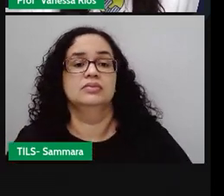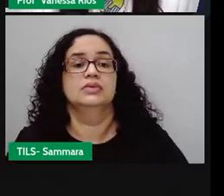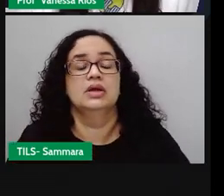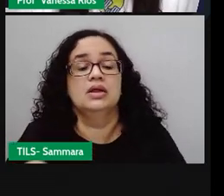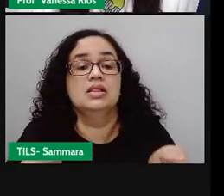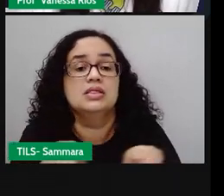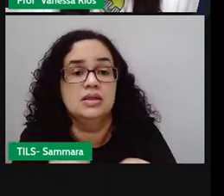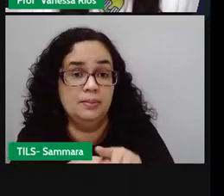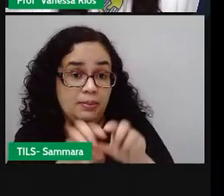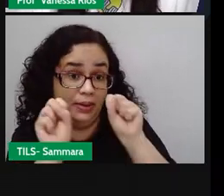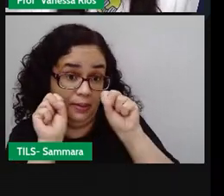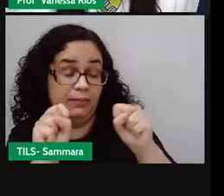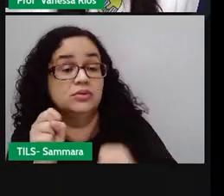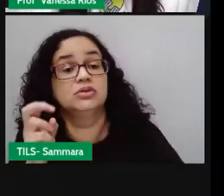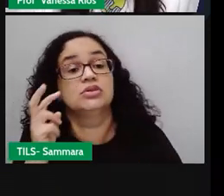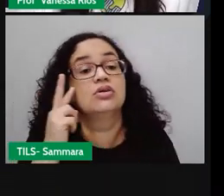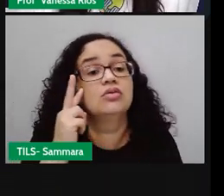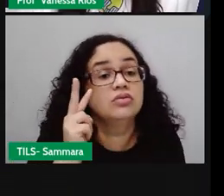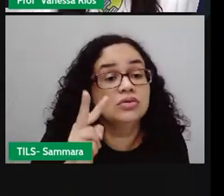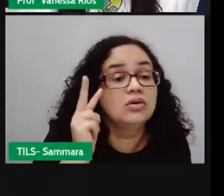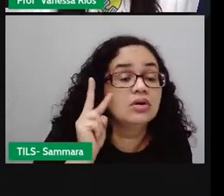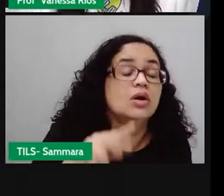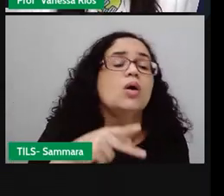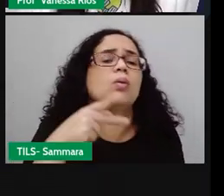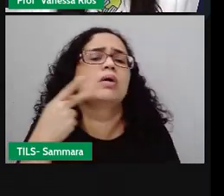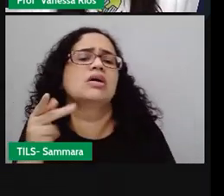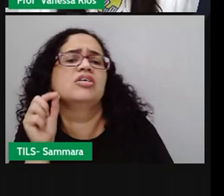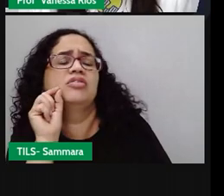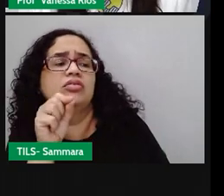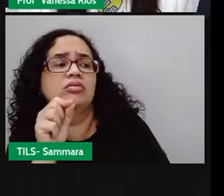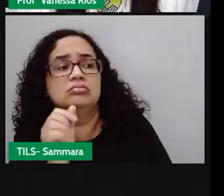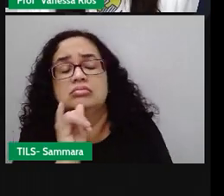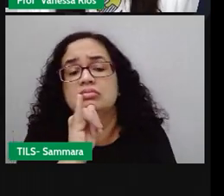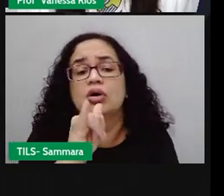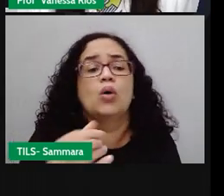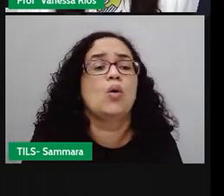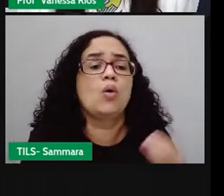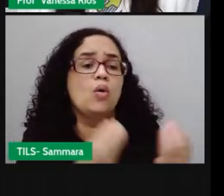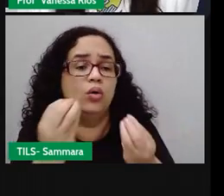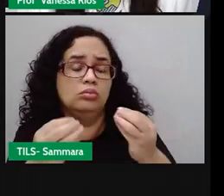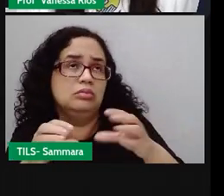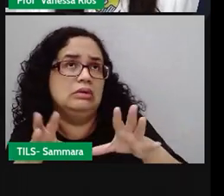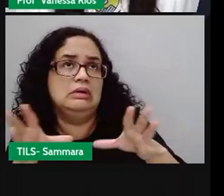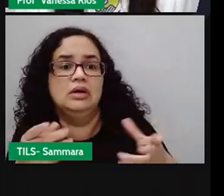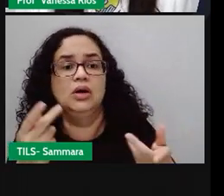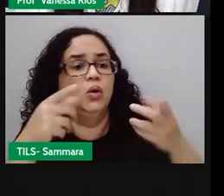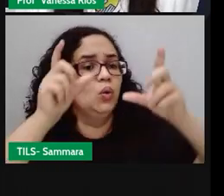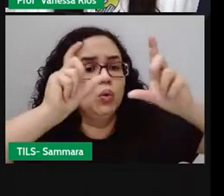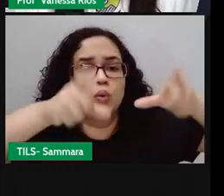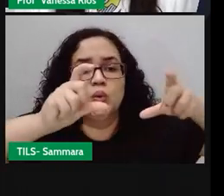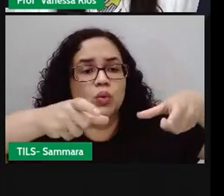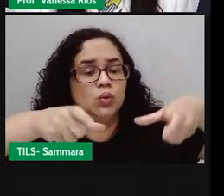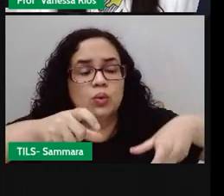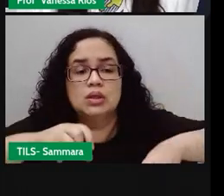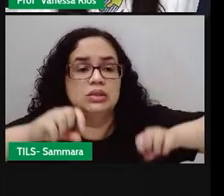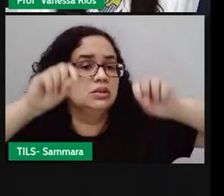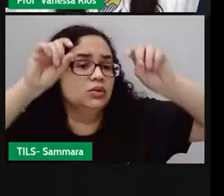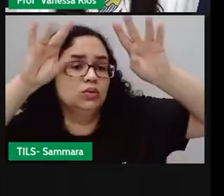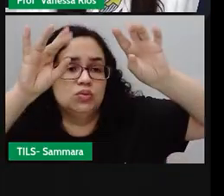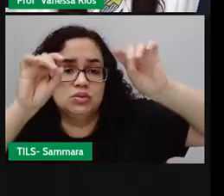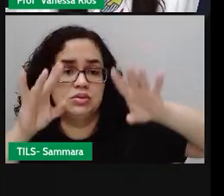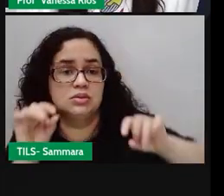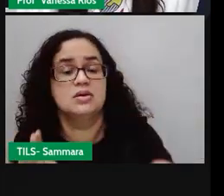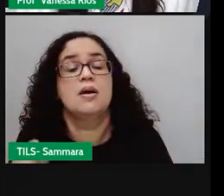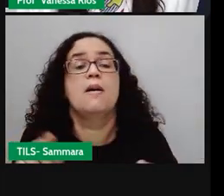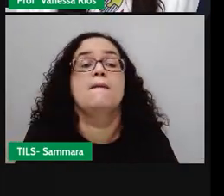Também é possível identificar, através do que vai sendo contado, o cenário. Às vezes, não um cenário específico,